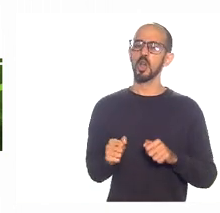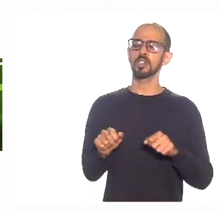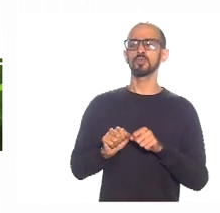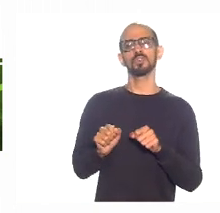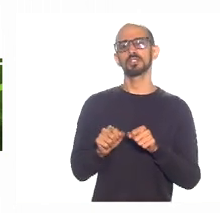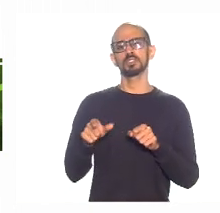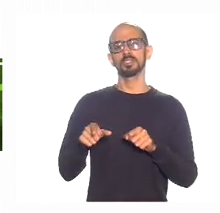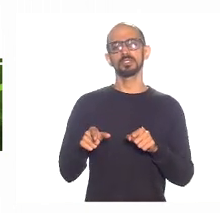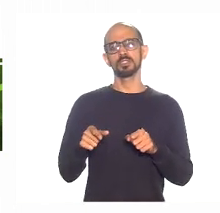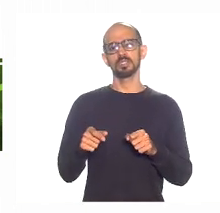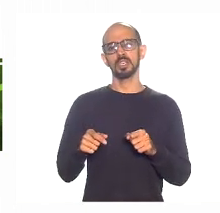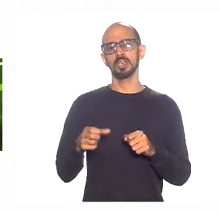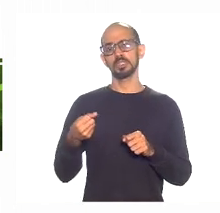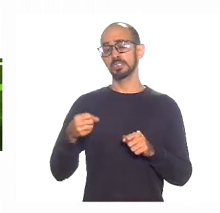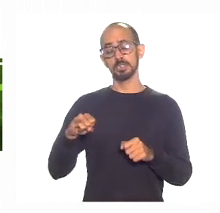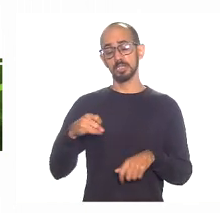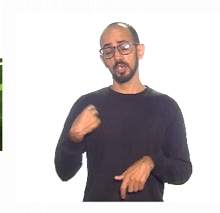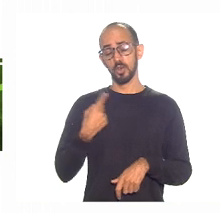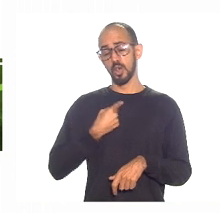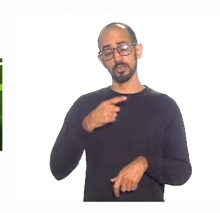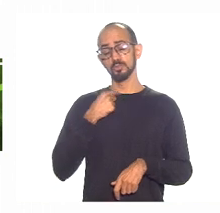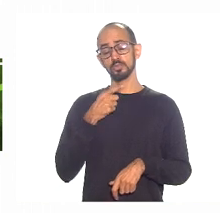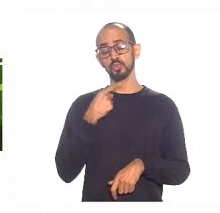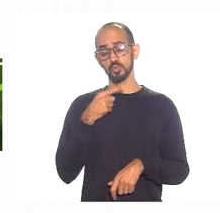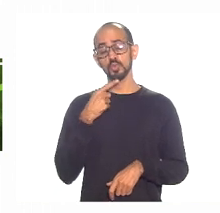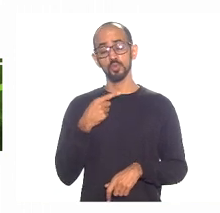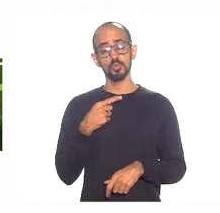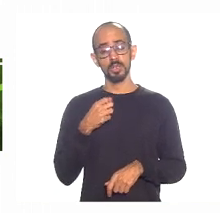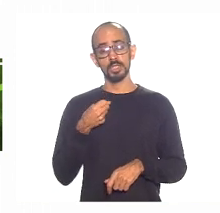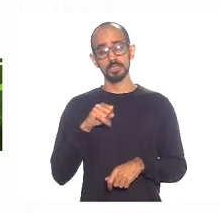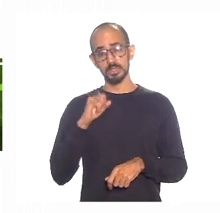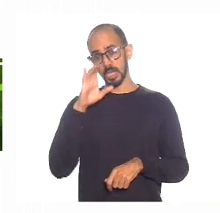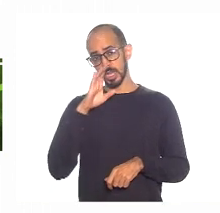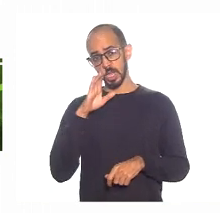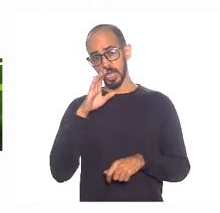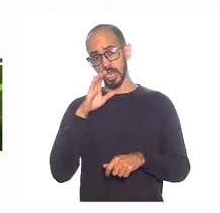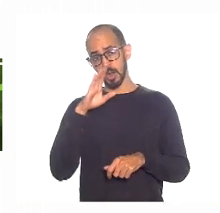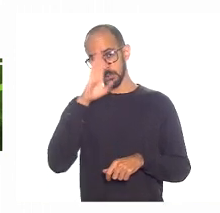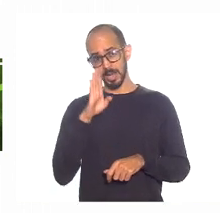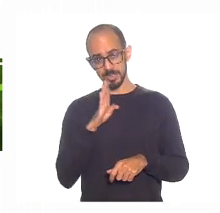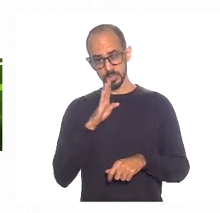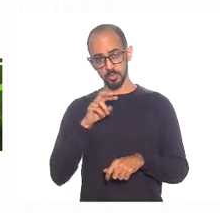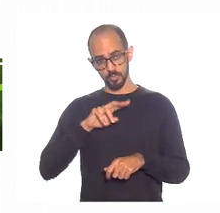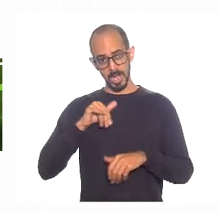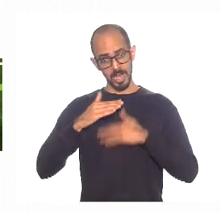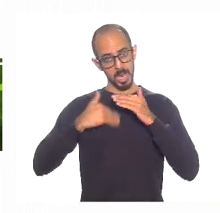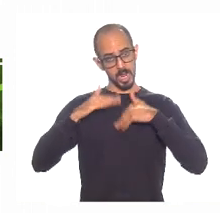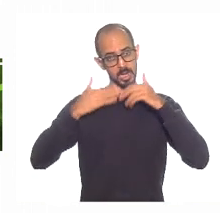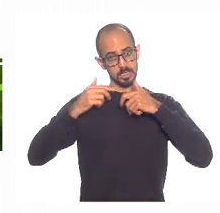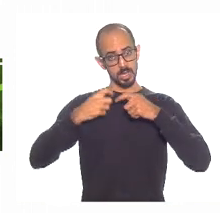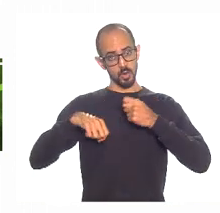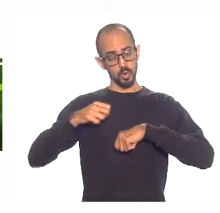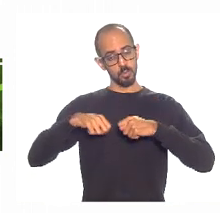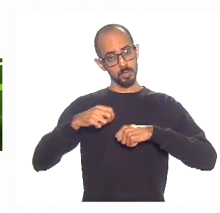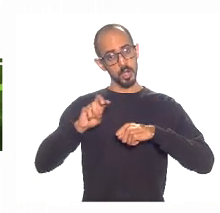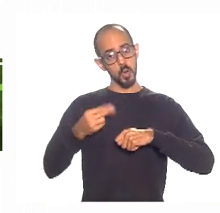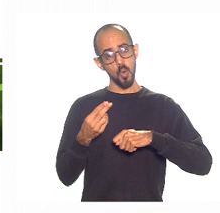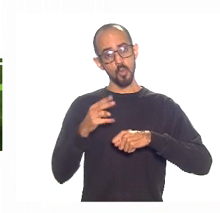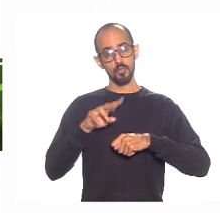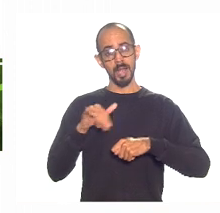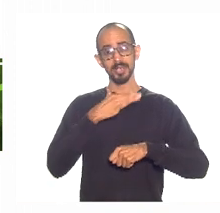vai fazer se a gente não sabe se a economia brasileira vai crescer, vai ficar estagnada ou vai ter nova recessão?